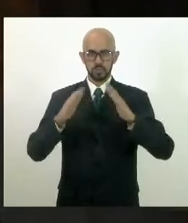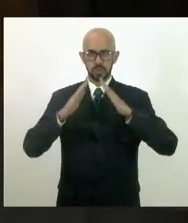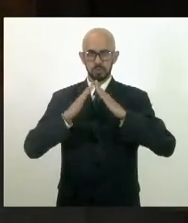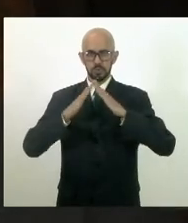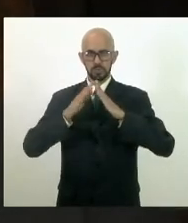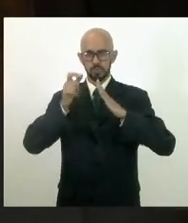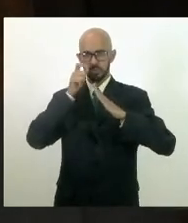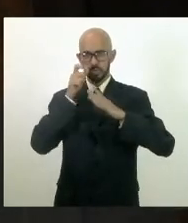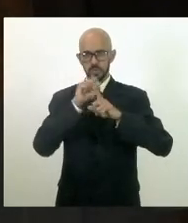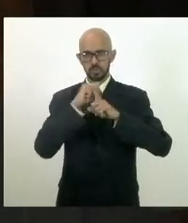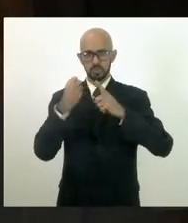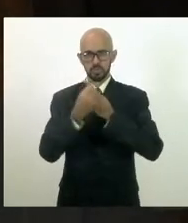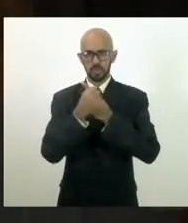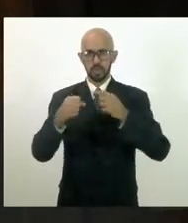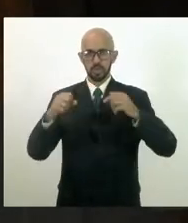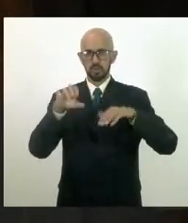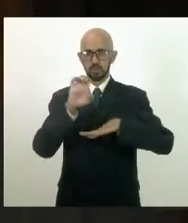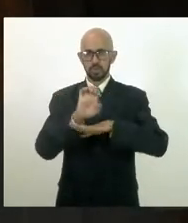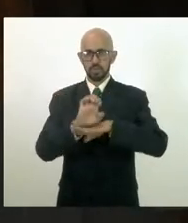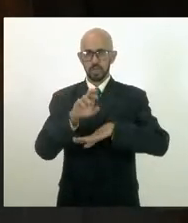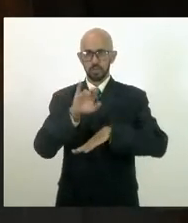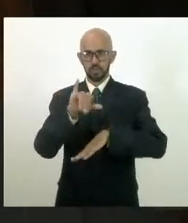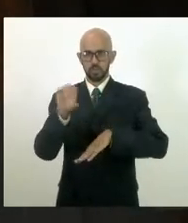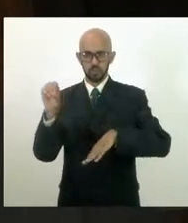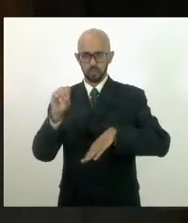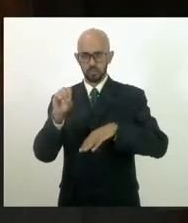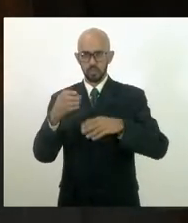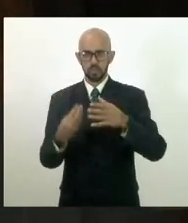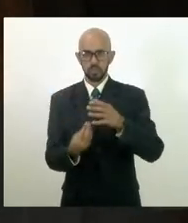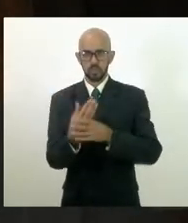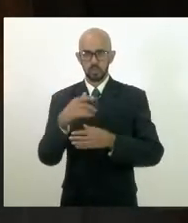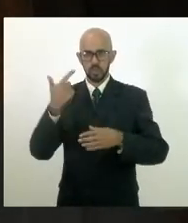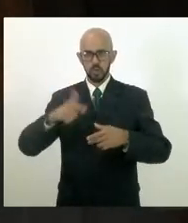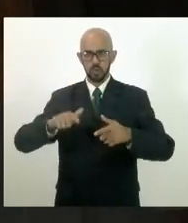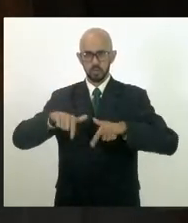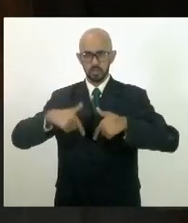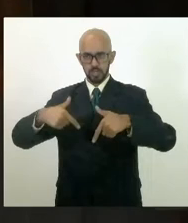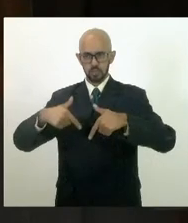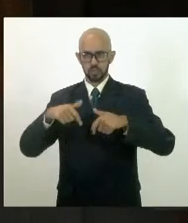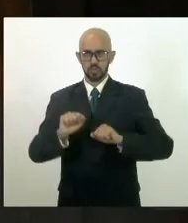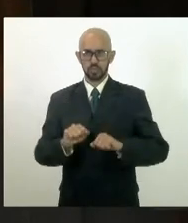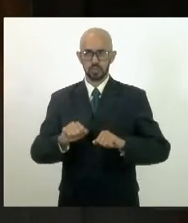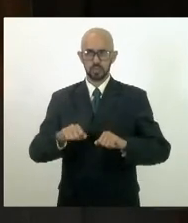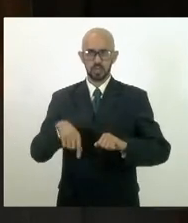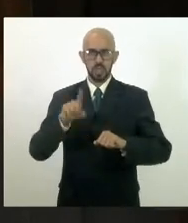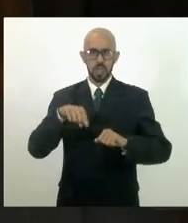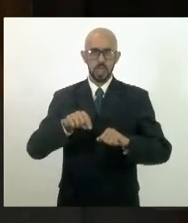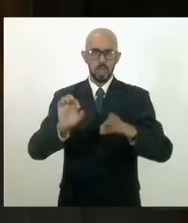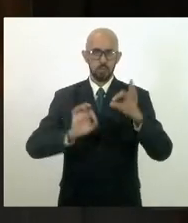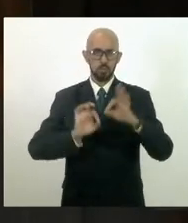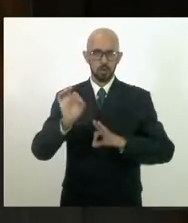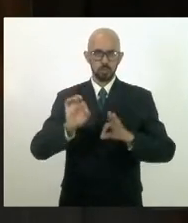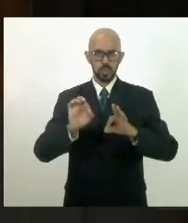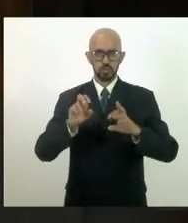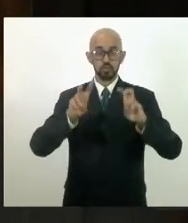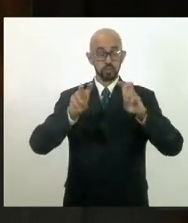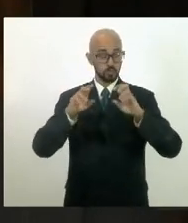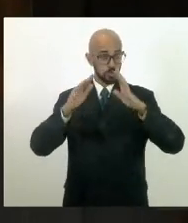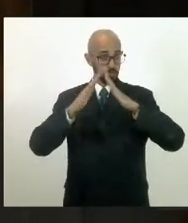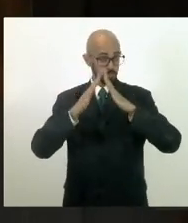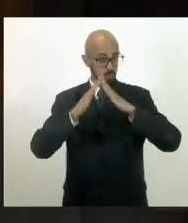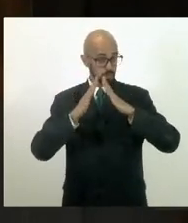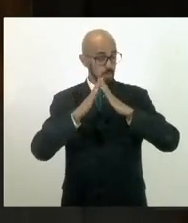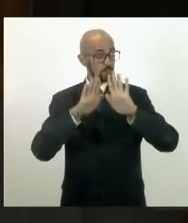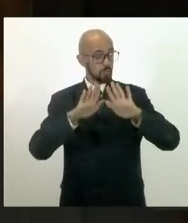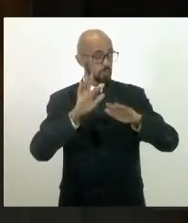do estado do Rio de Janeiro e da outras providências. Embora seja um projeto sobre habitação, deputada Marta Rocha,